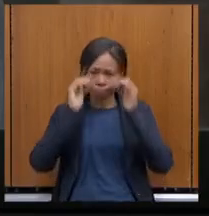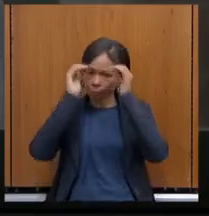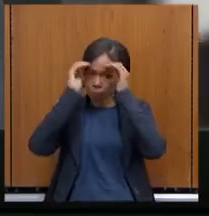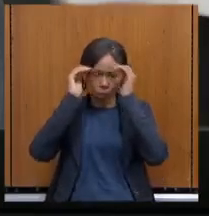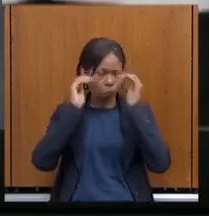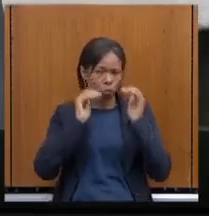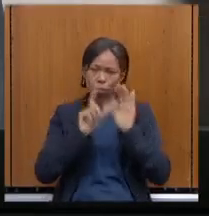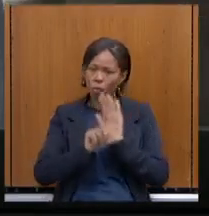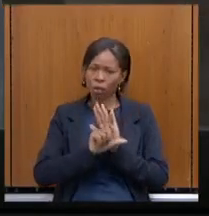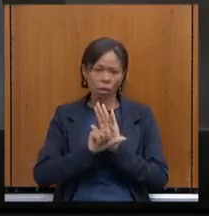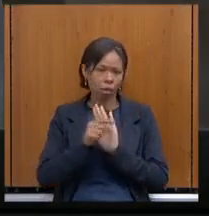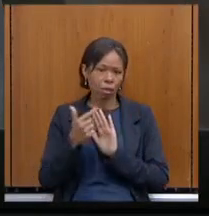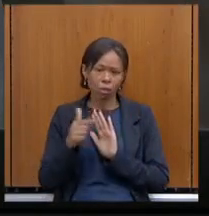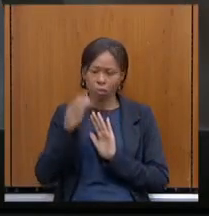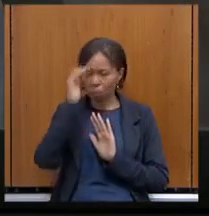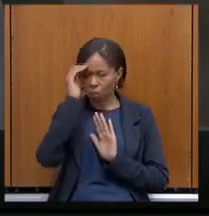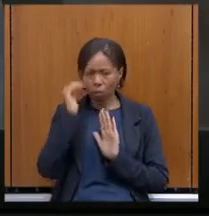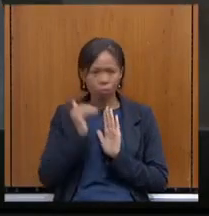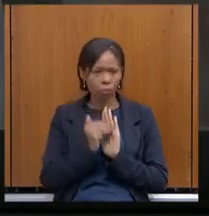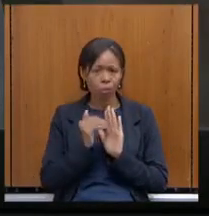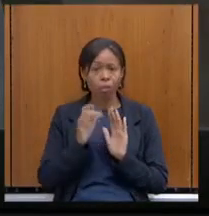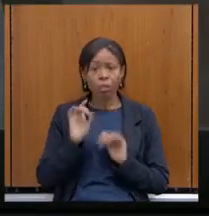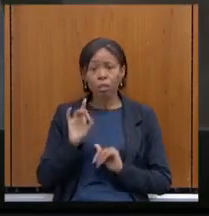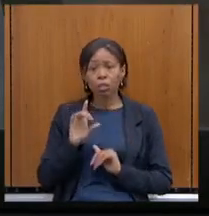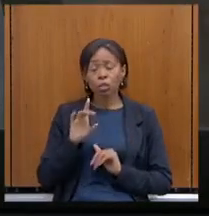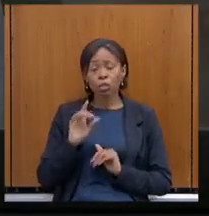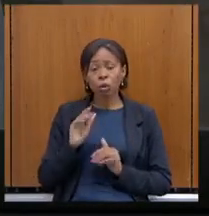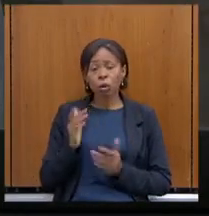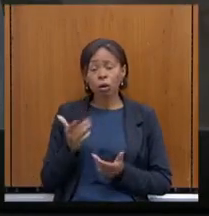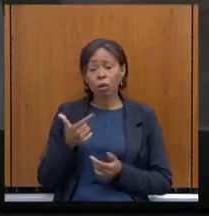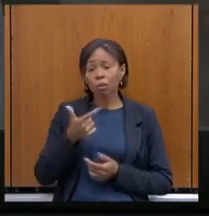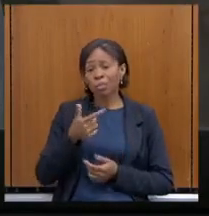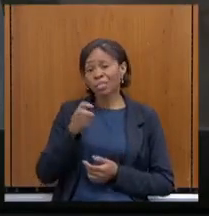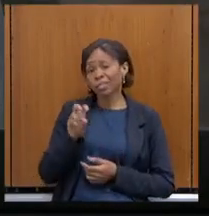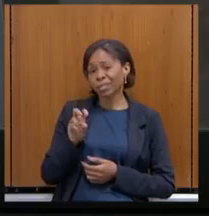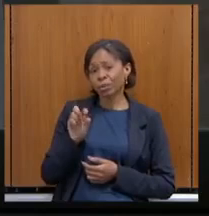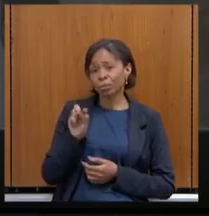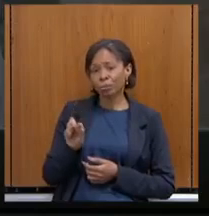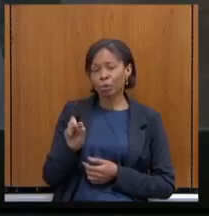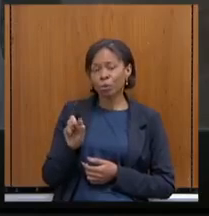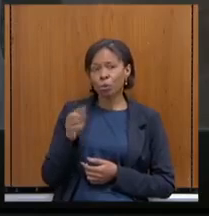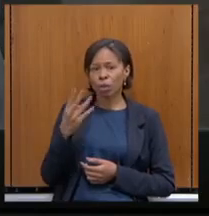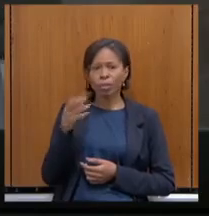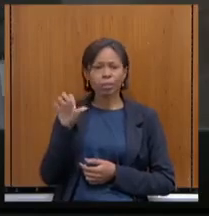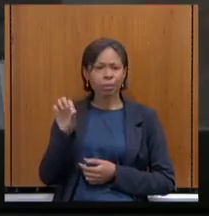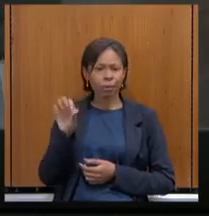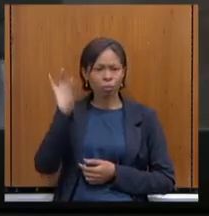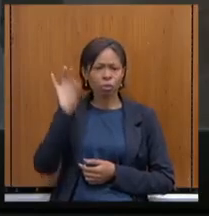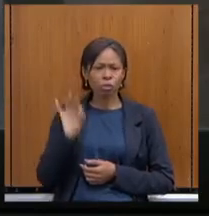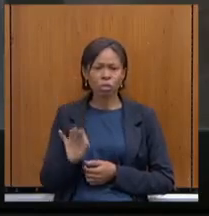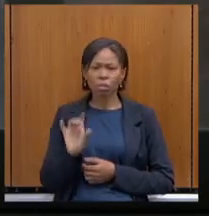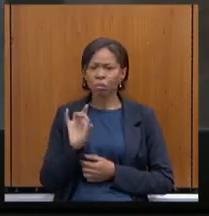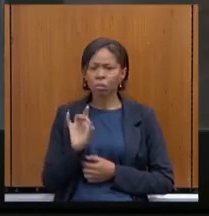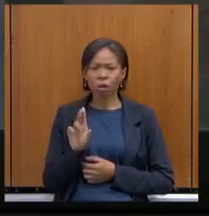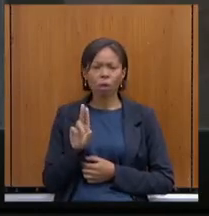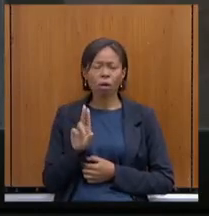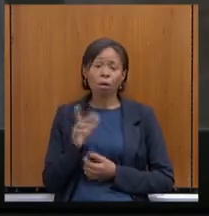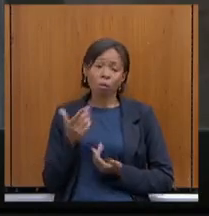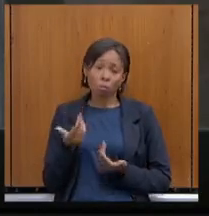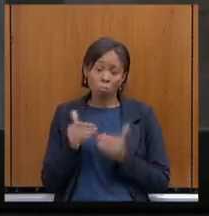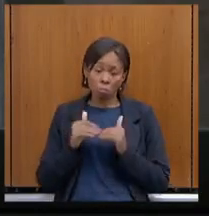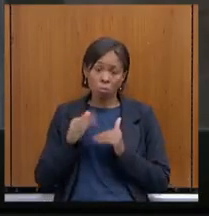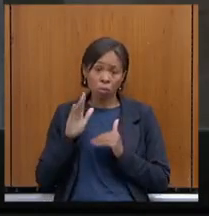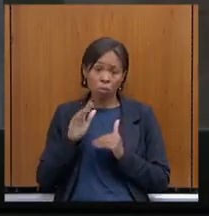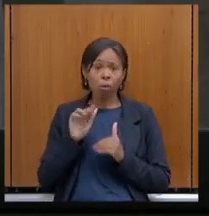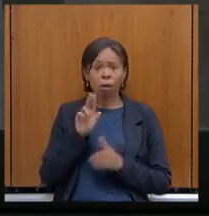apenas 25,49%. Quer dizer, passou, mas usou o dinheiro dos